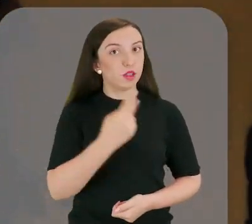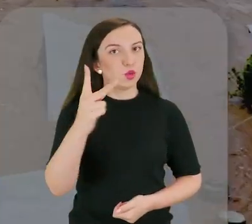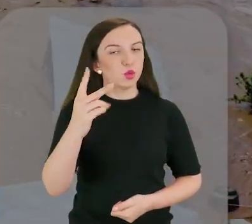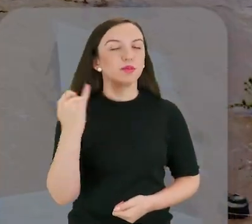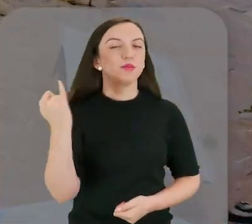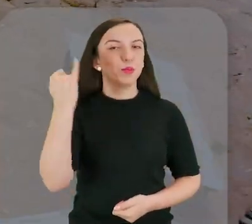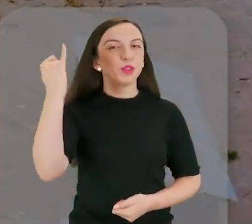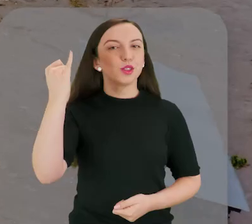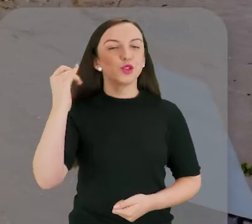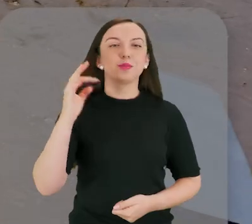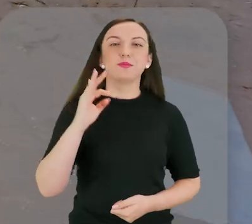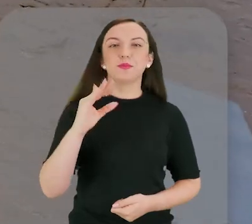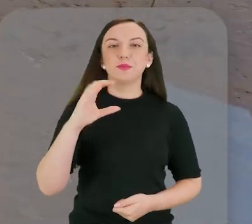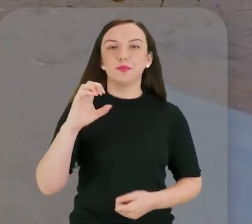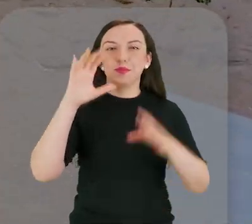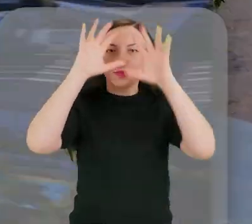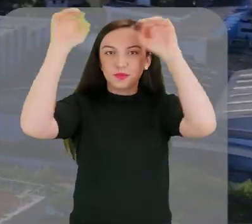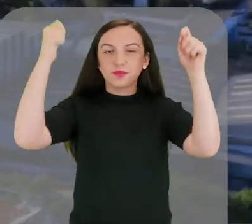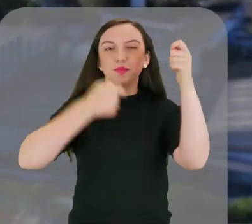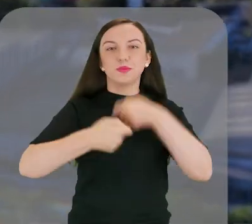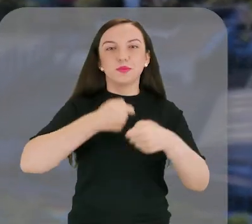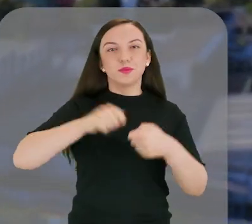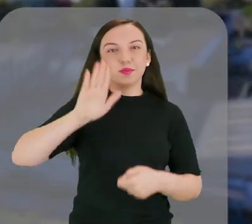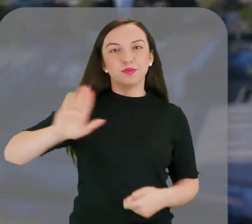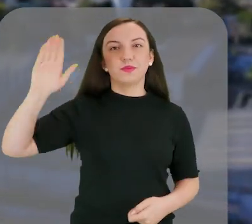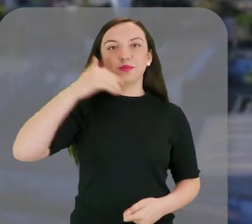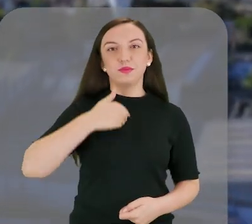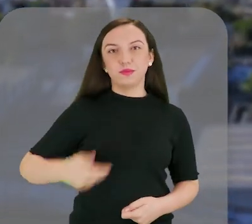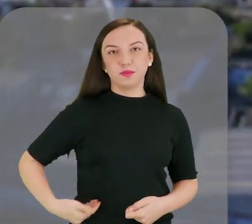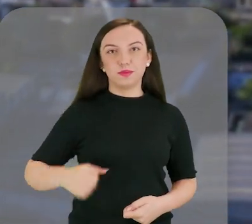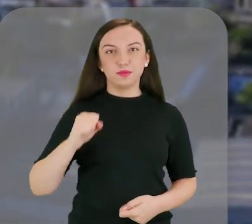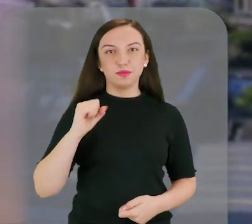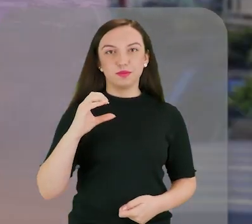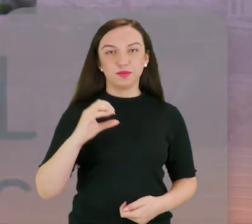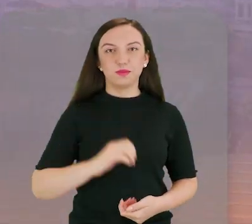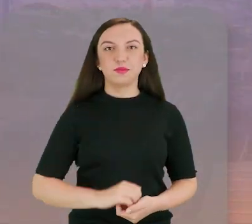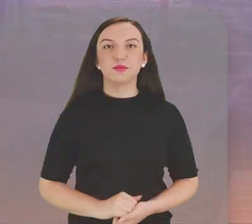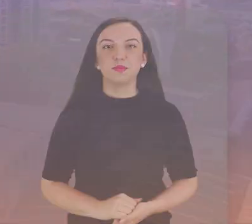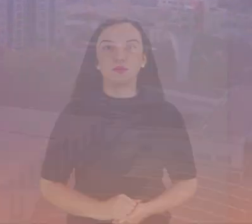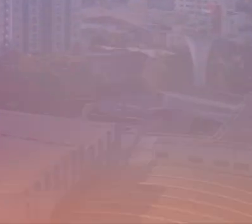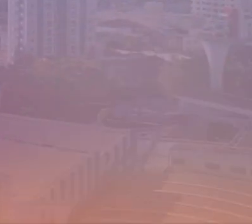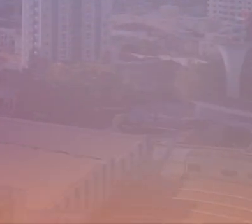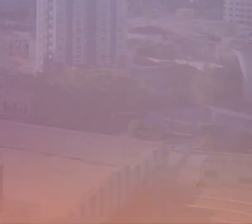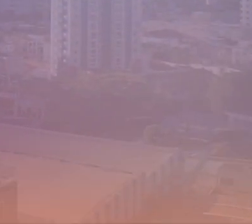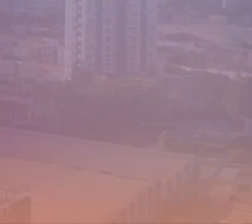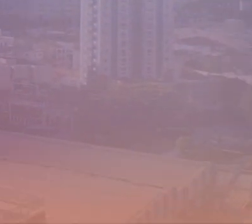preparada, porque a sua vida importa. TCE, o Tribunal da Governança Pública Catarinense. da Pública Catarinense.